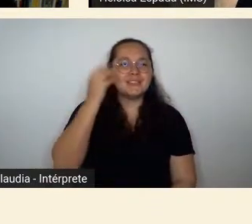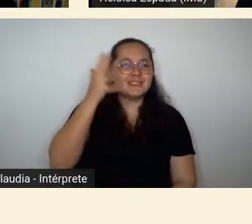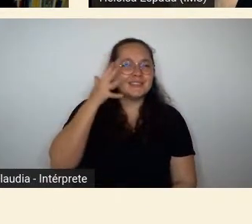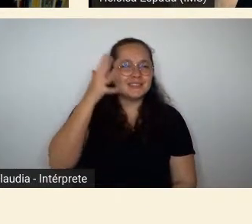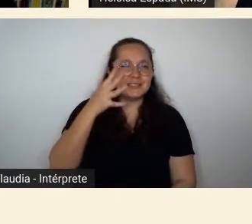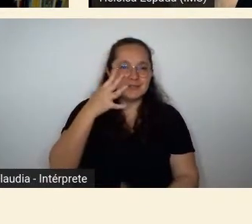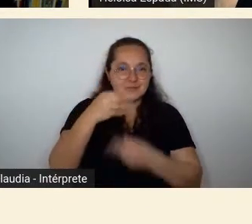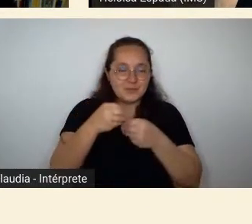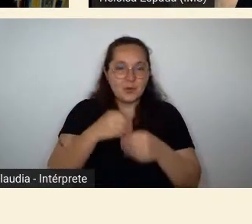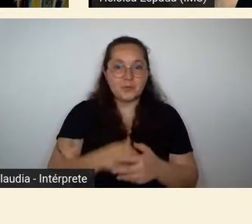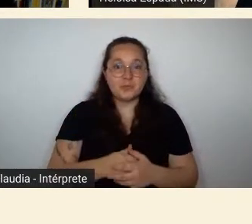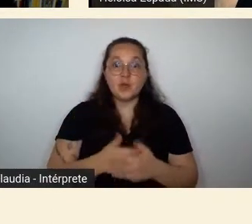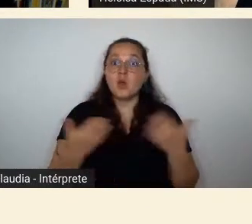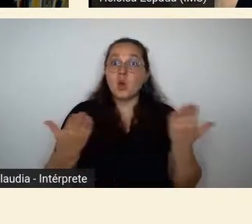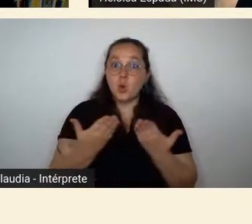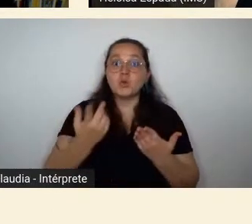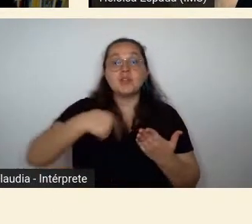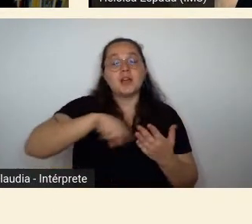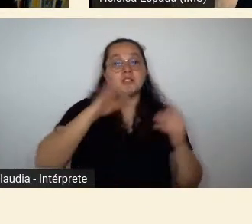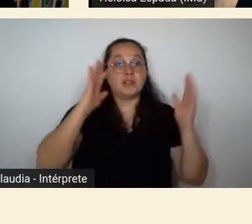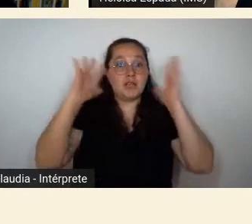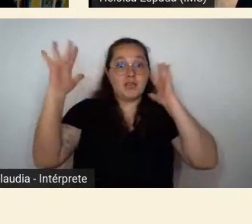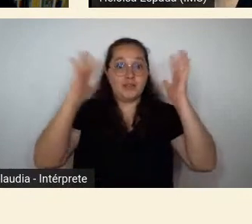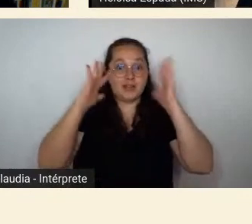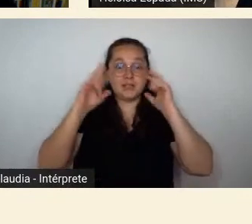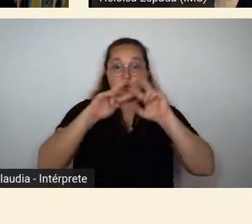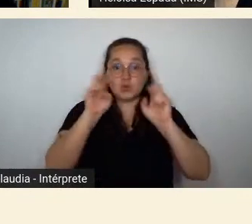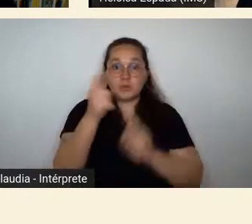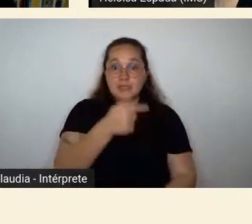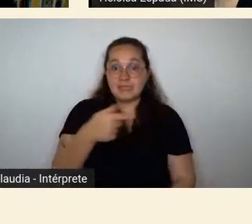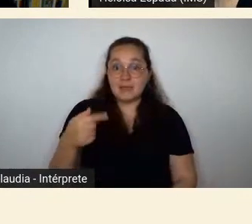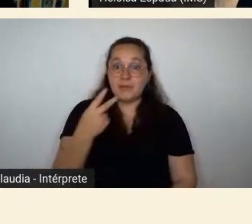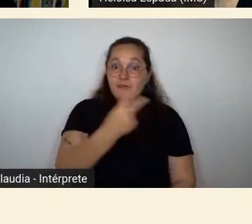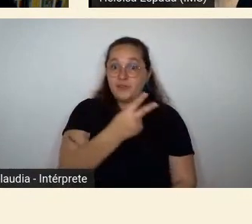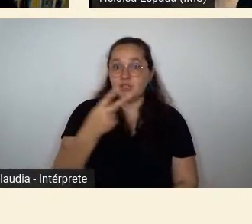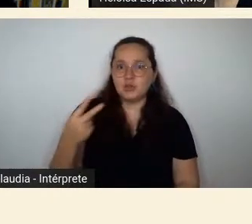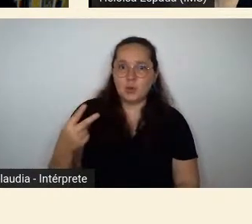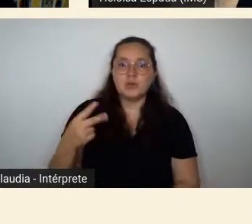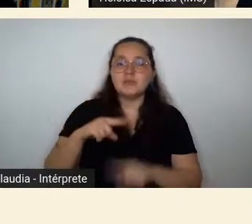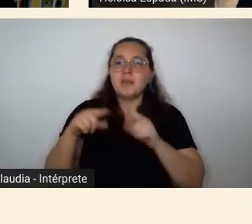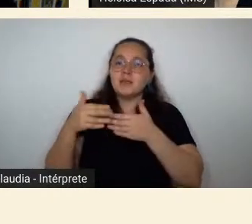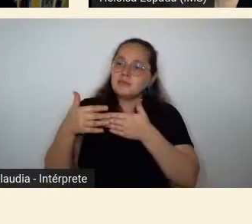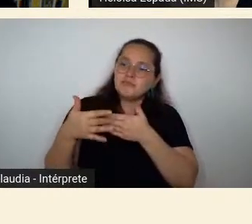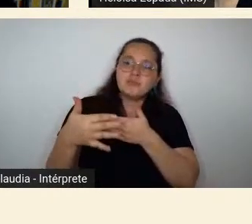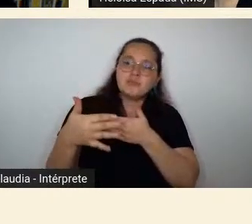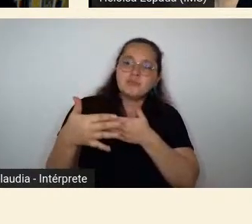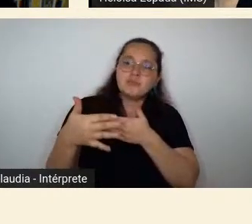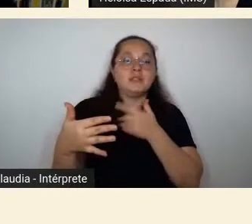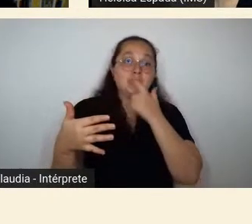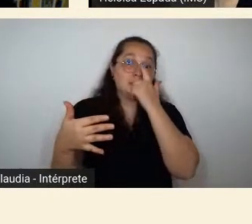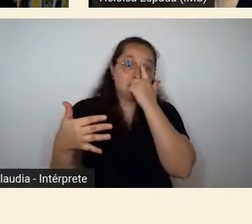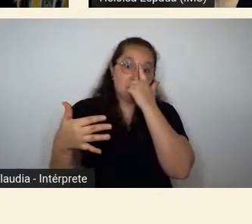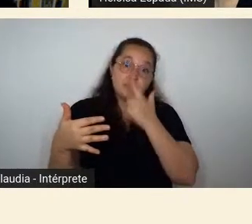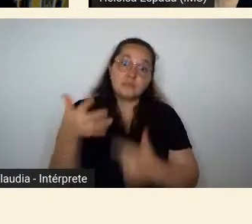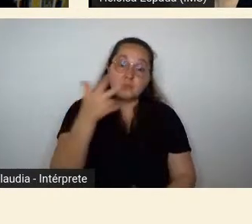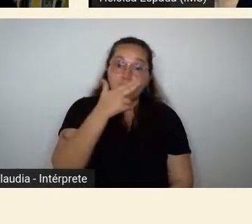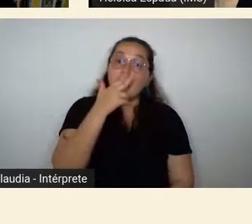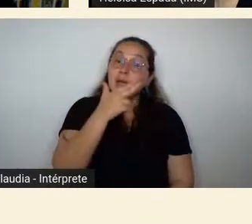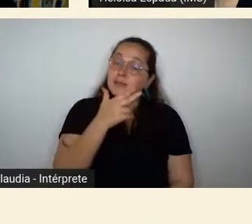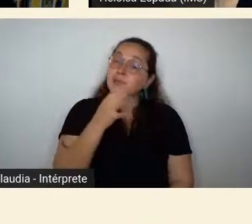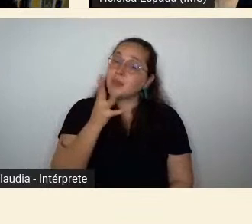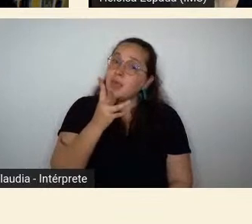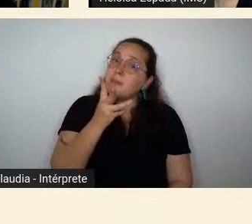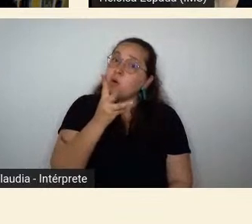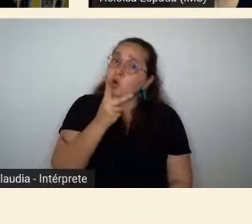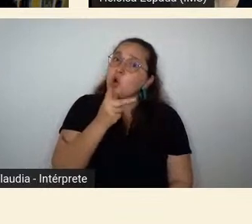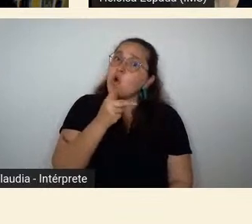mais relação e reflexão crítica sobre a semana de 22 do que as pessoas dos anos seguintes a ela que foi um evento que demorou um tempo para ser